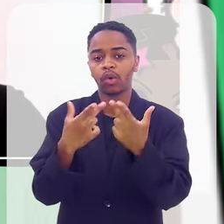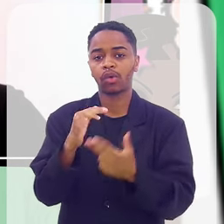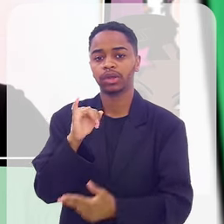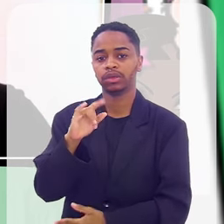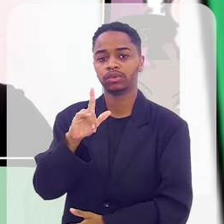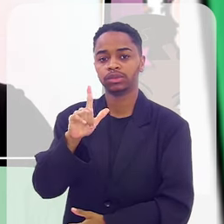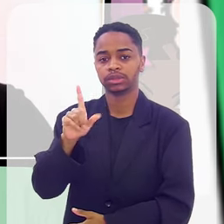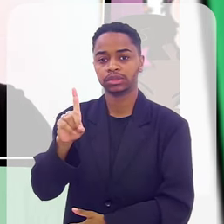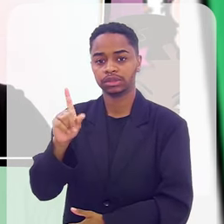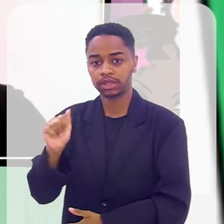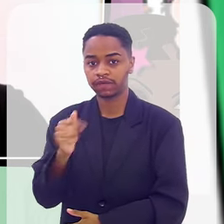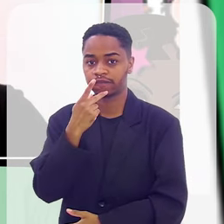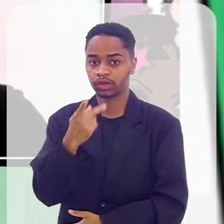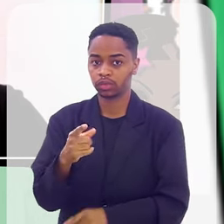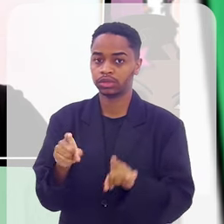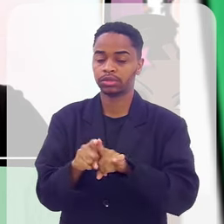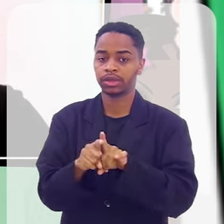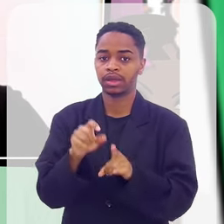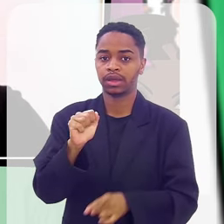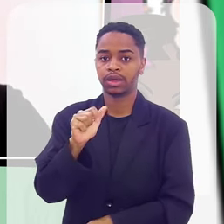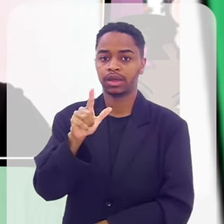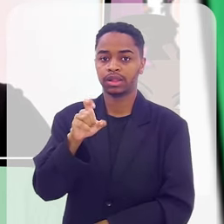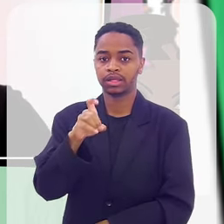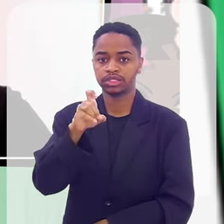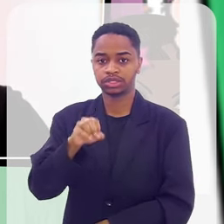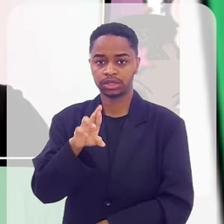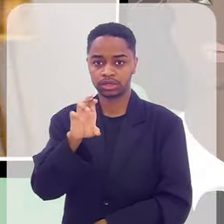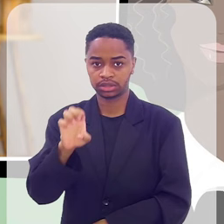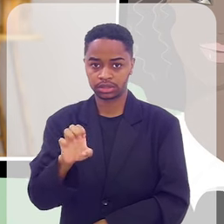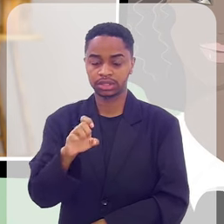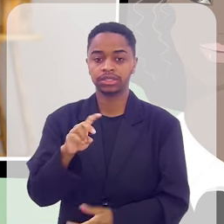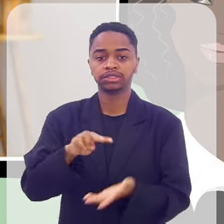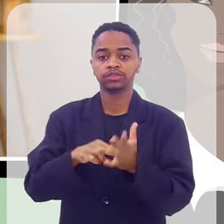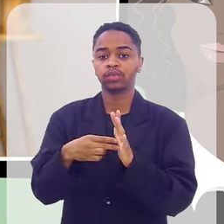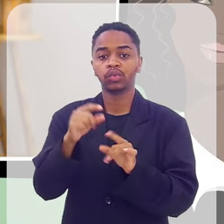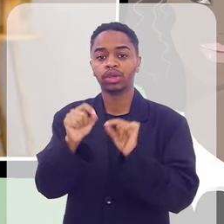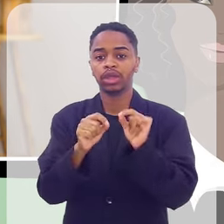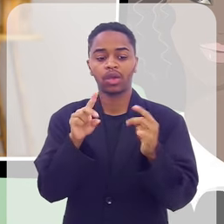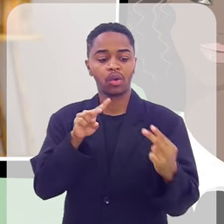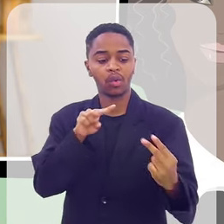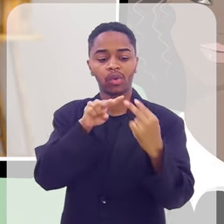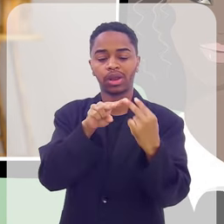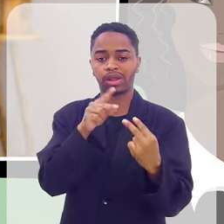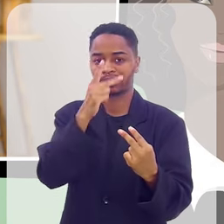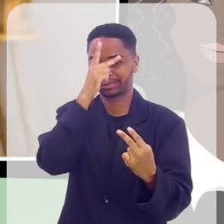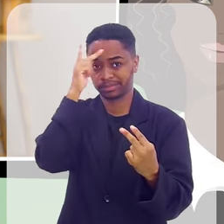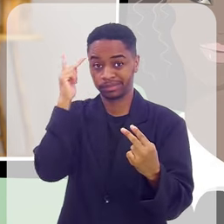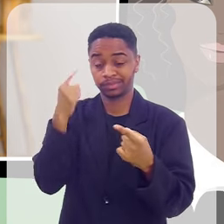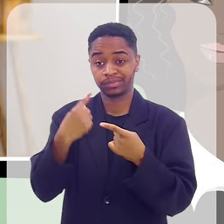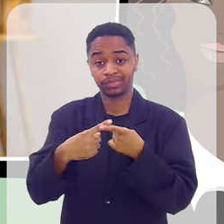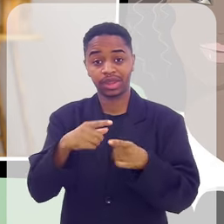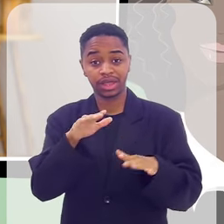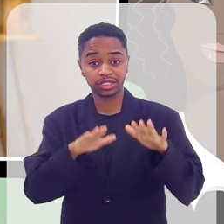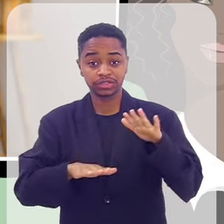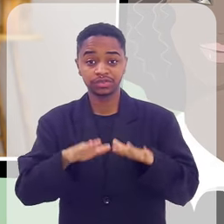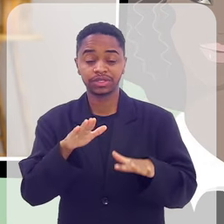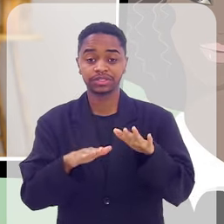como a Ilda falou e o Alexandre também pontuou, é olhar o outro. Muitas vezes a pessoa,